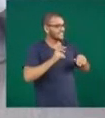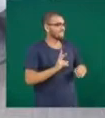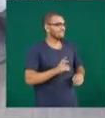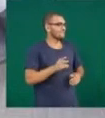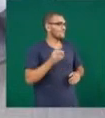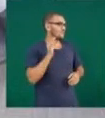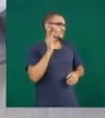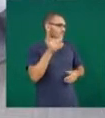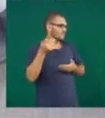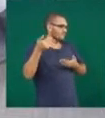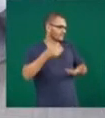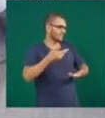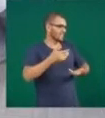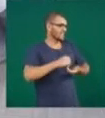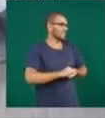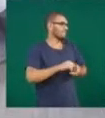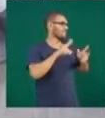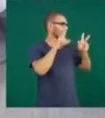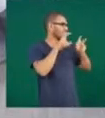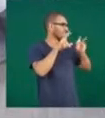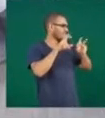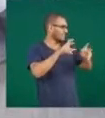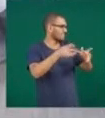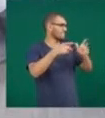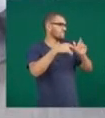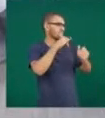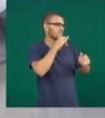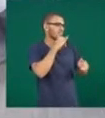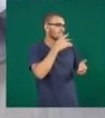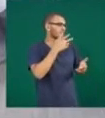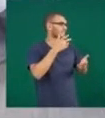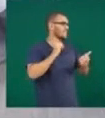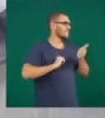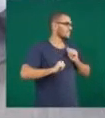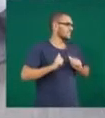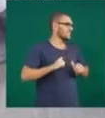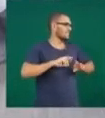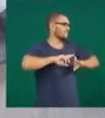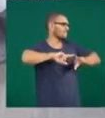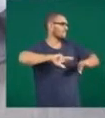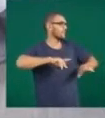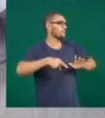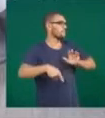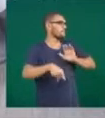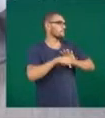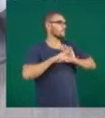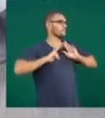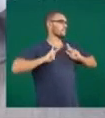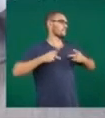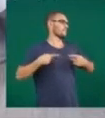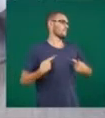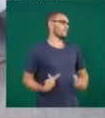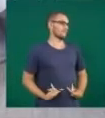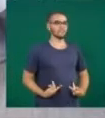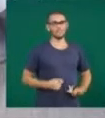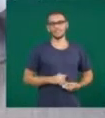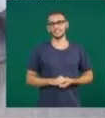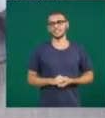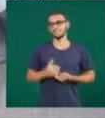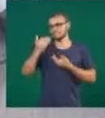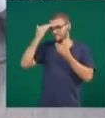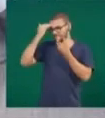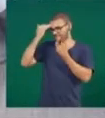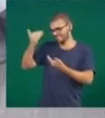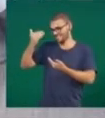vezes para falar no SAI sobre temas como gratidão, estresse, tantos outros que afetam os seres humanos. Sim, com certeza. E muito